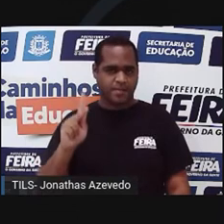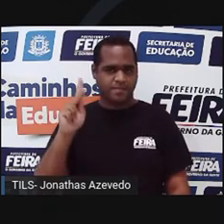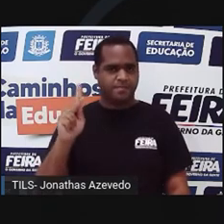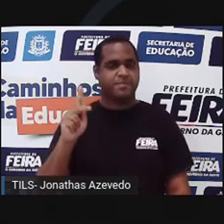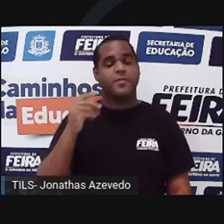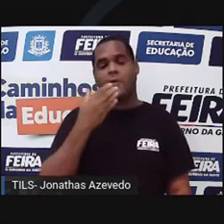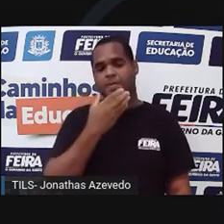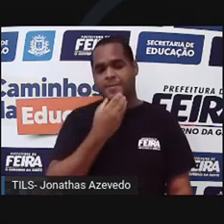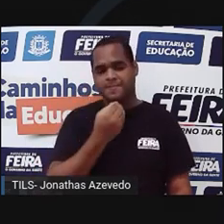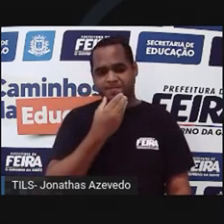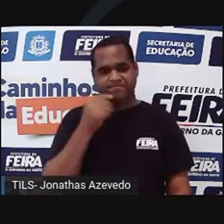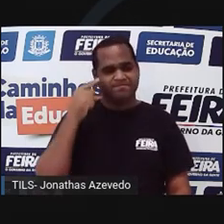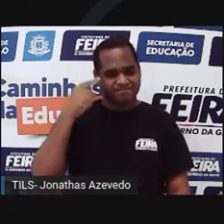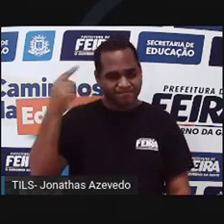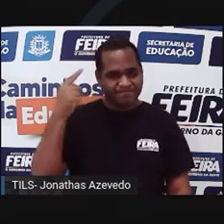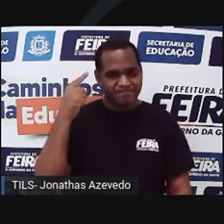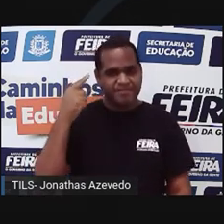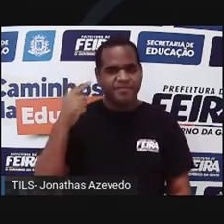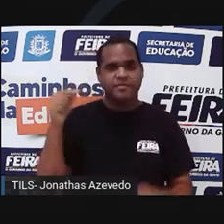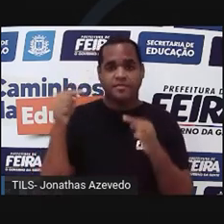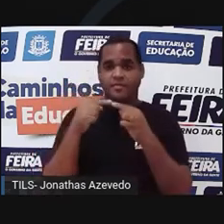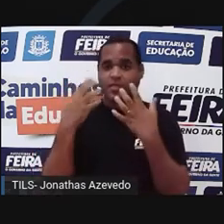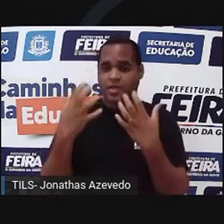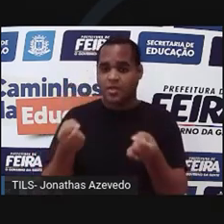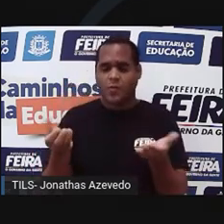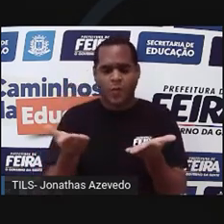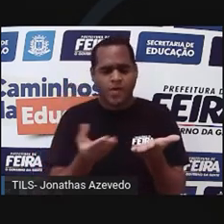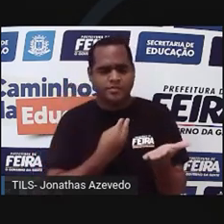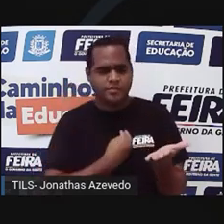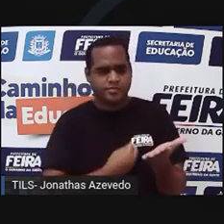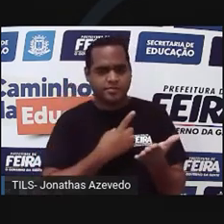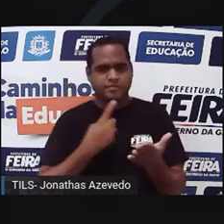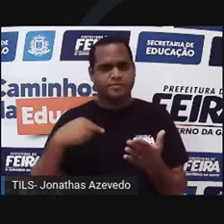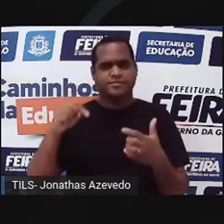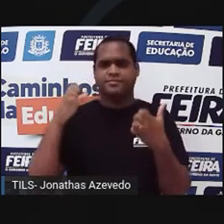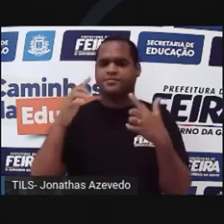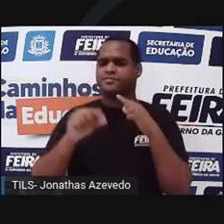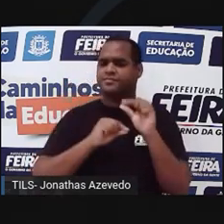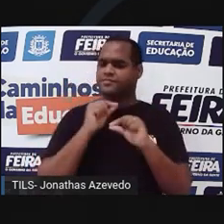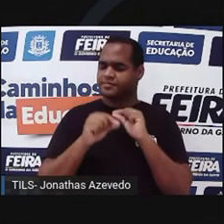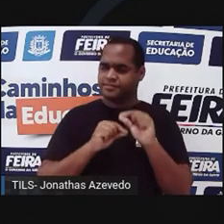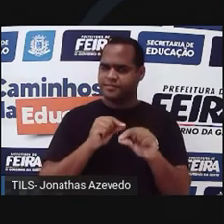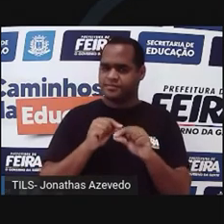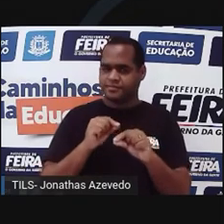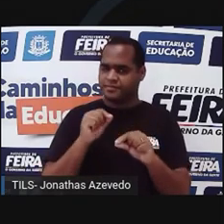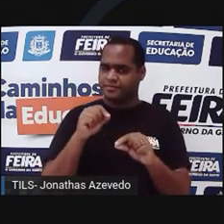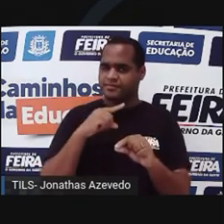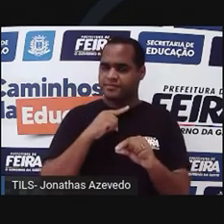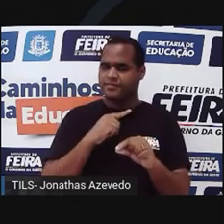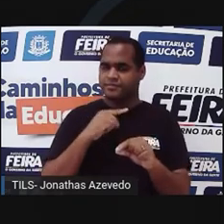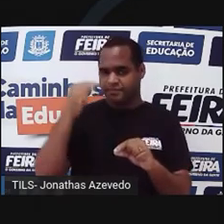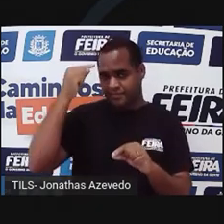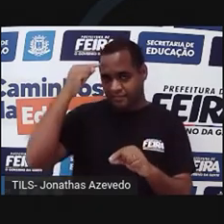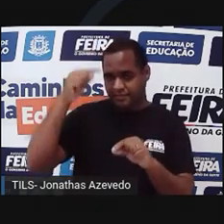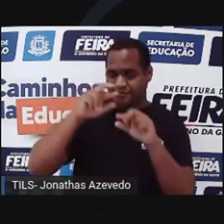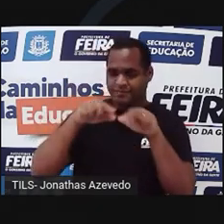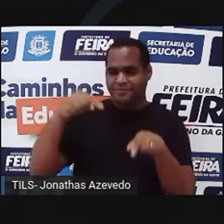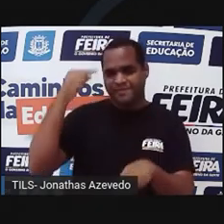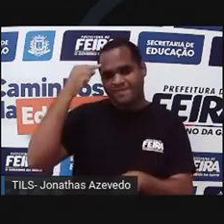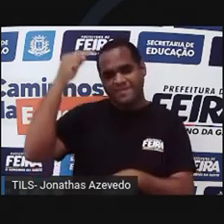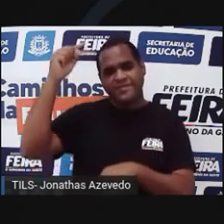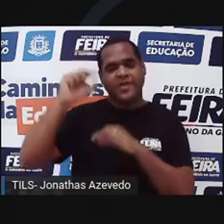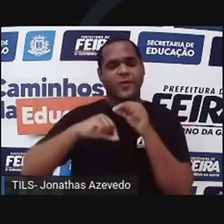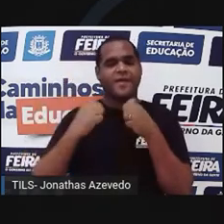Lamarckismo. O Lamarckismo, ele não é aceito mais hoje em dia. Mas por que falamos dele? Porque ele seguia ideias muito intuitivas,